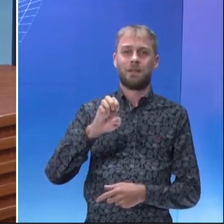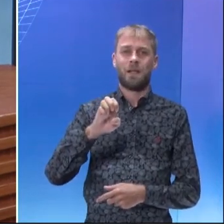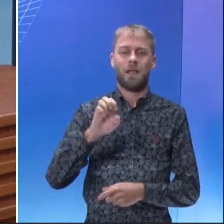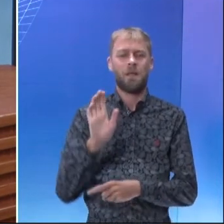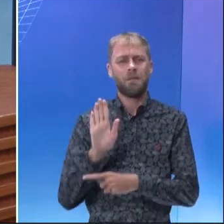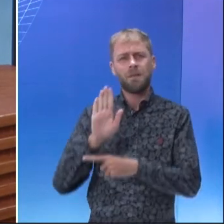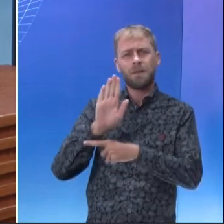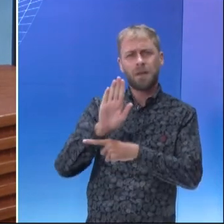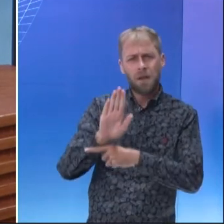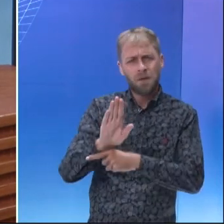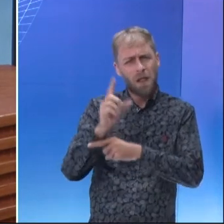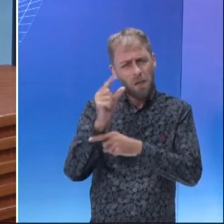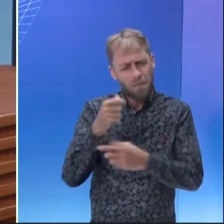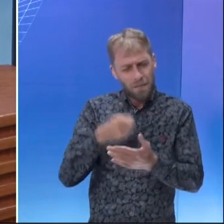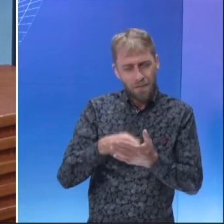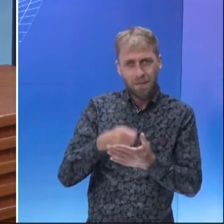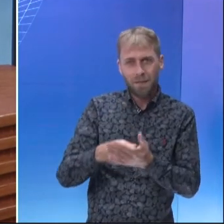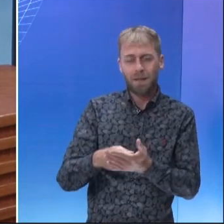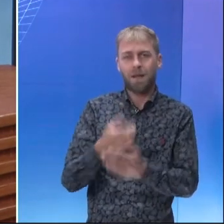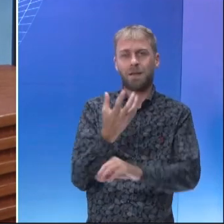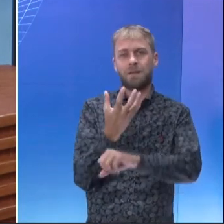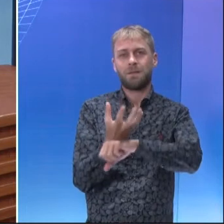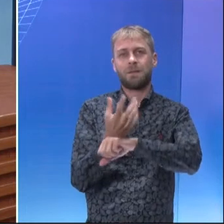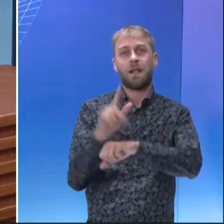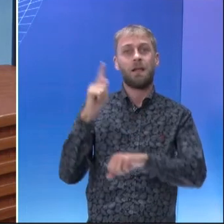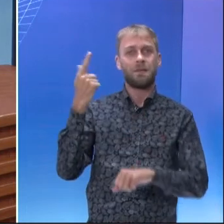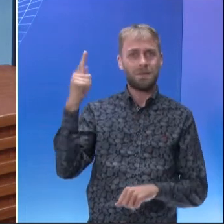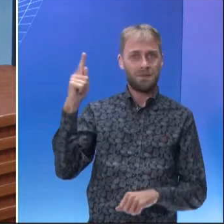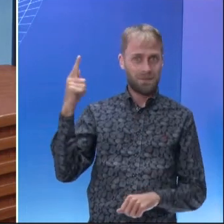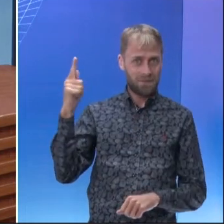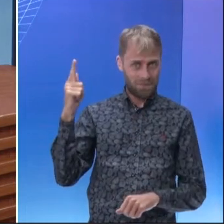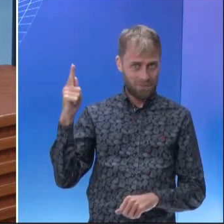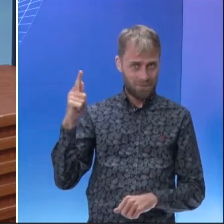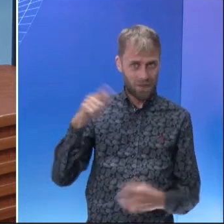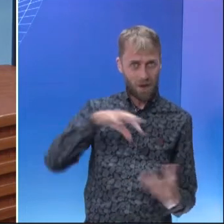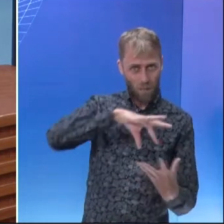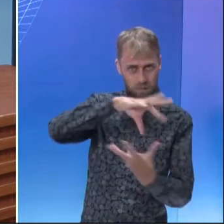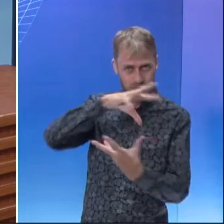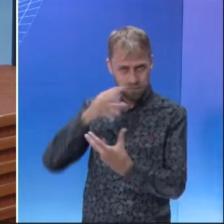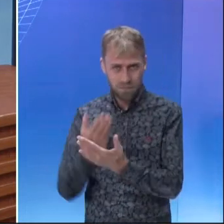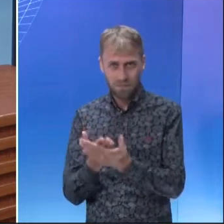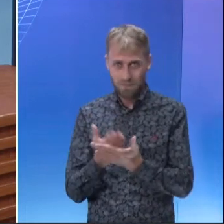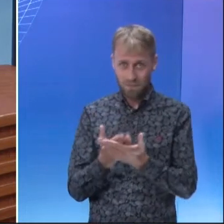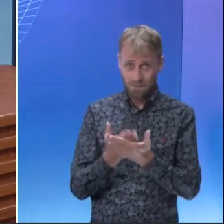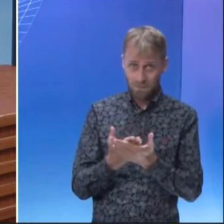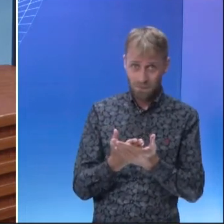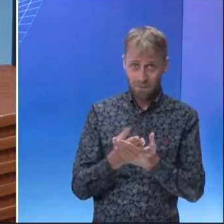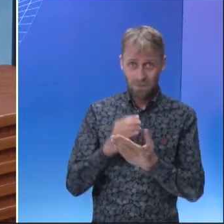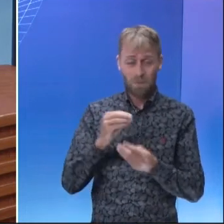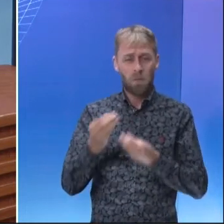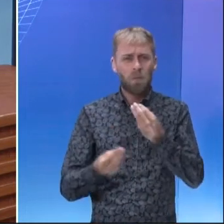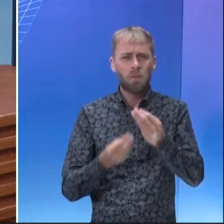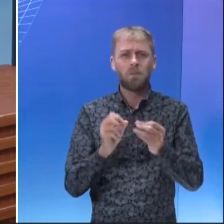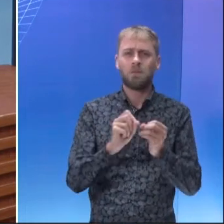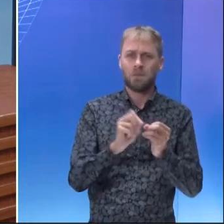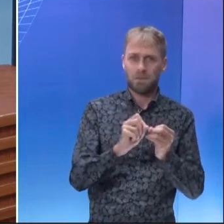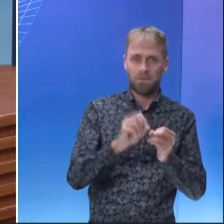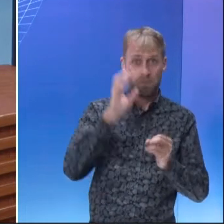nós vamos contribuir um pouquinho aqui com a disciplina de Geografia. A nossa metodologia se pauta na resolução de